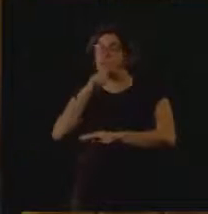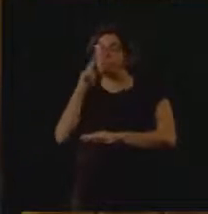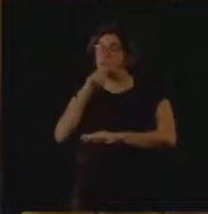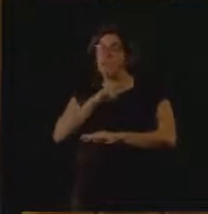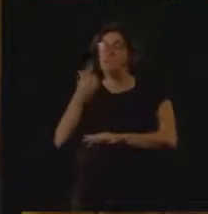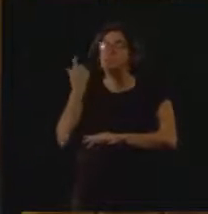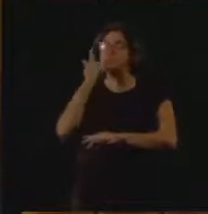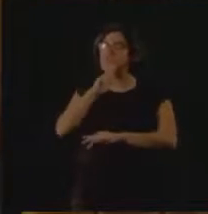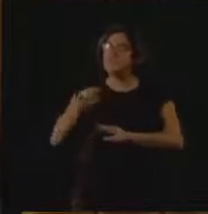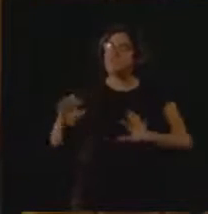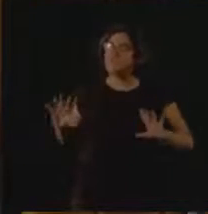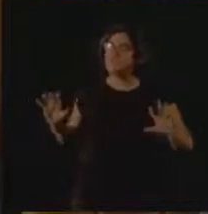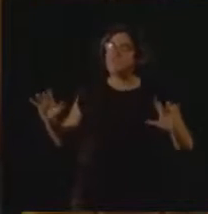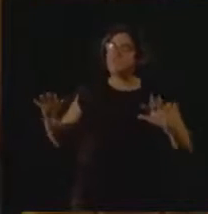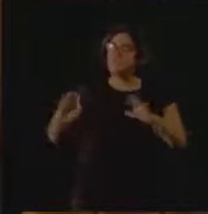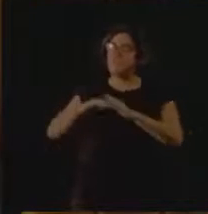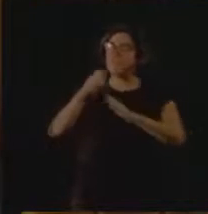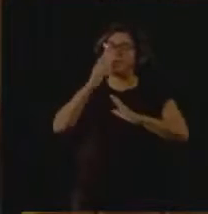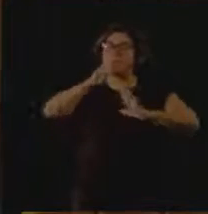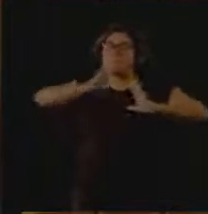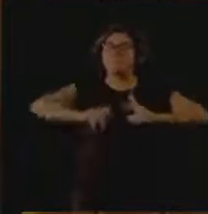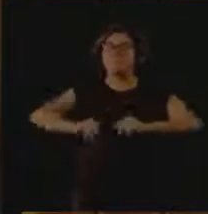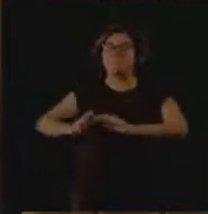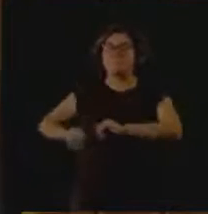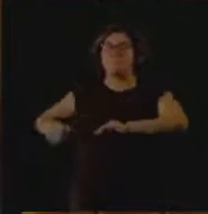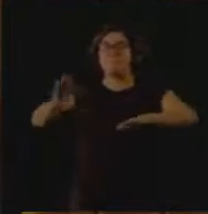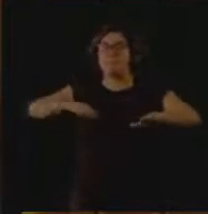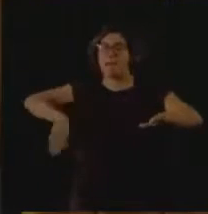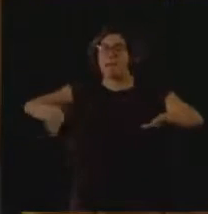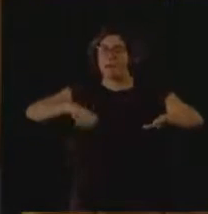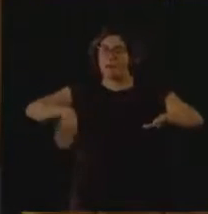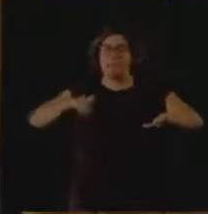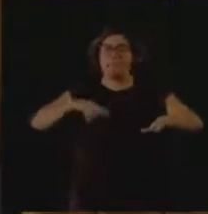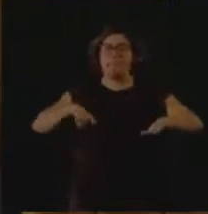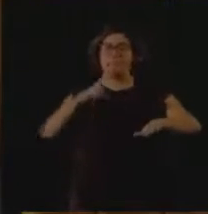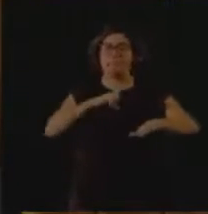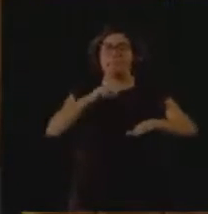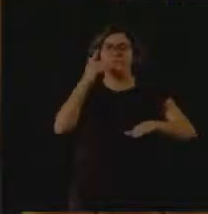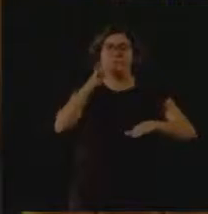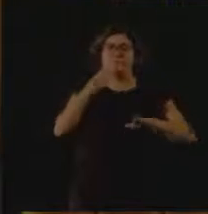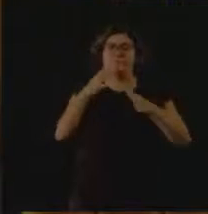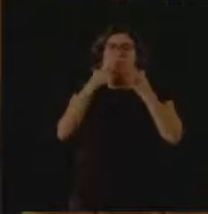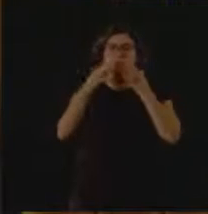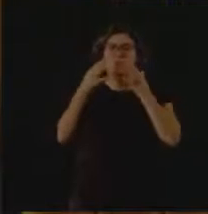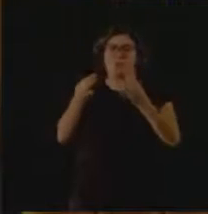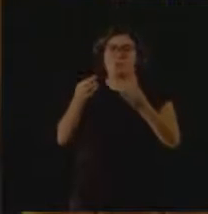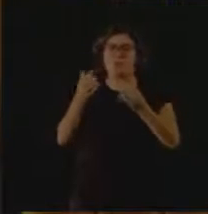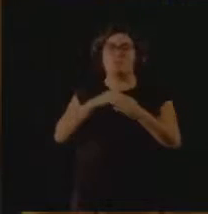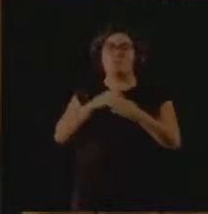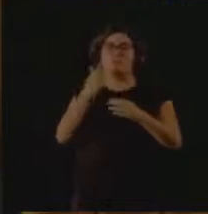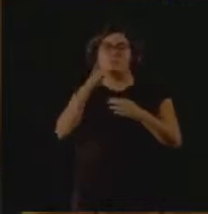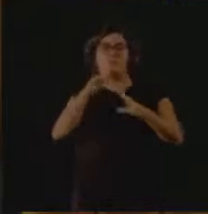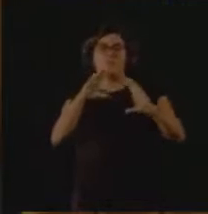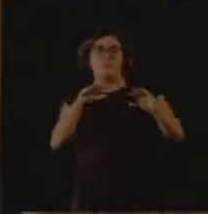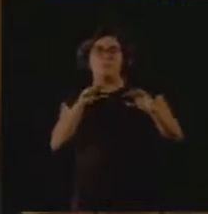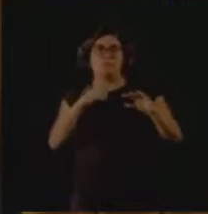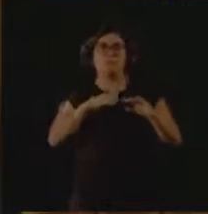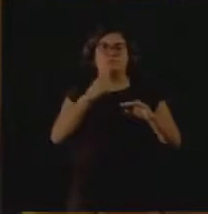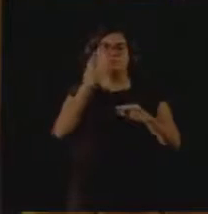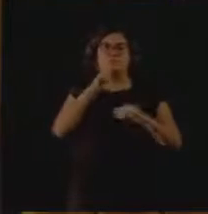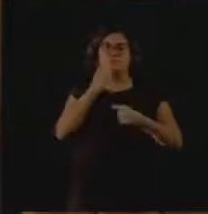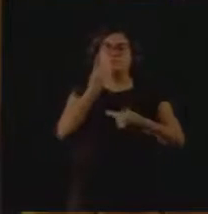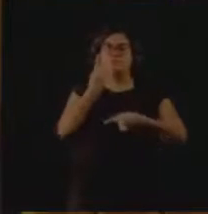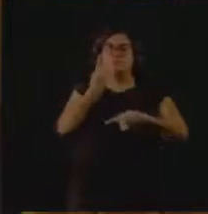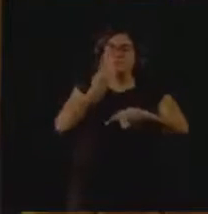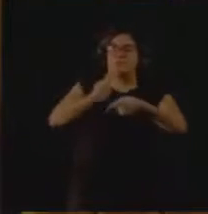mutirões de limpeza de praia. Para chamar a atenção das pessoas, tirar as pessoas do conforto. E aquilo foi tomando corpo,